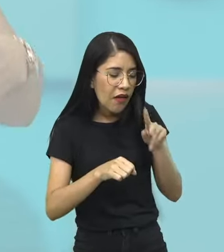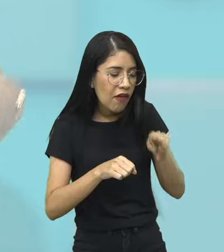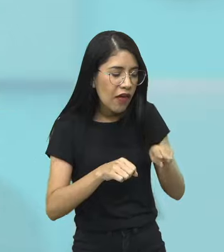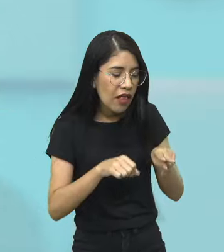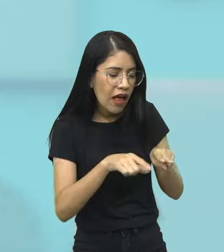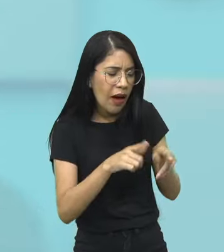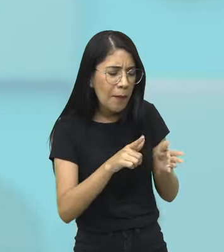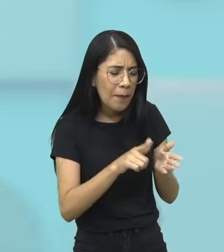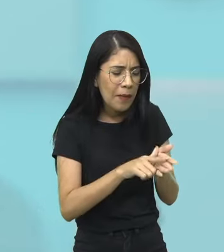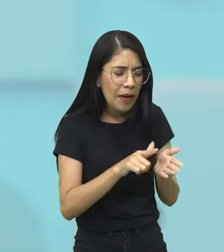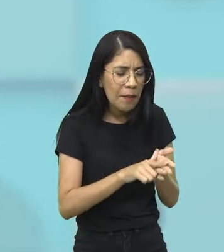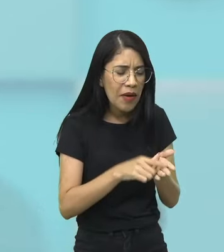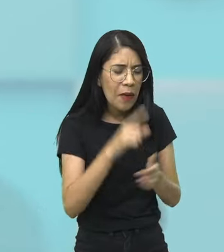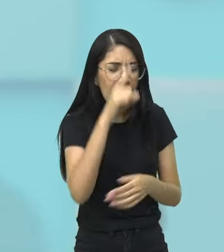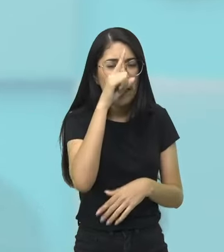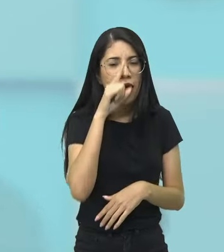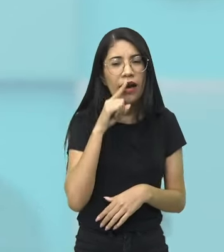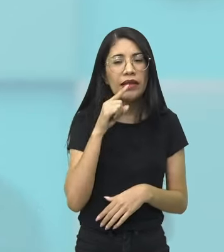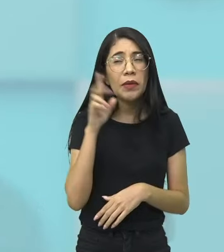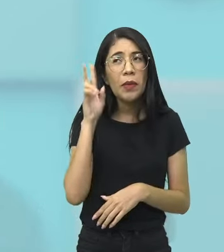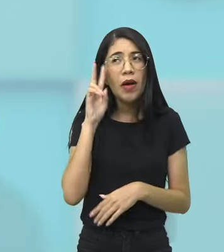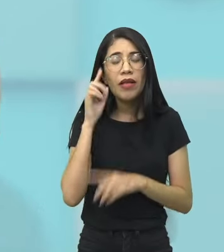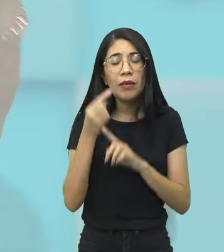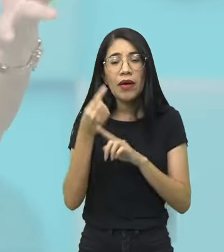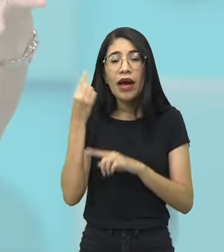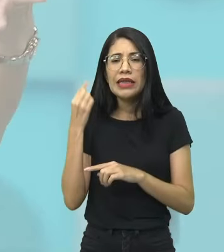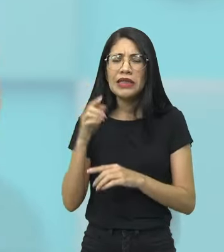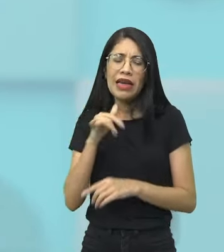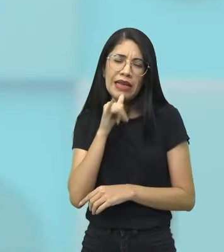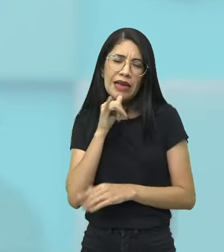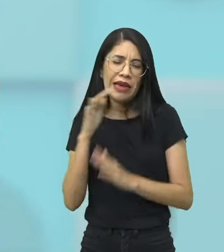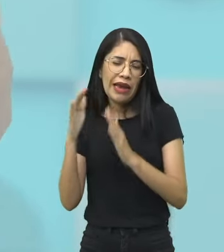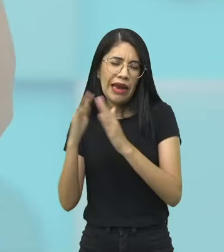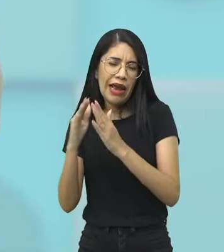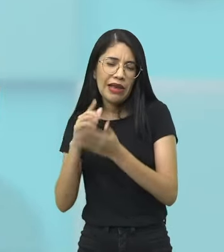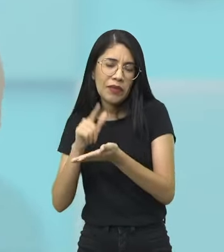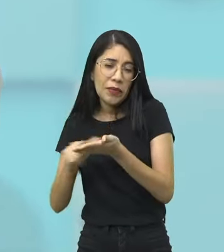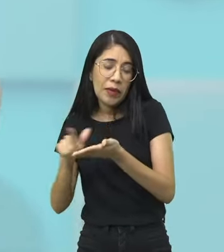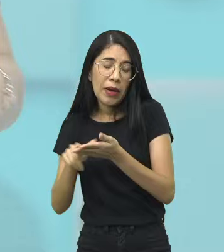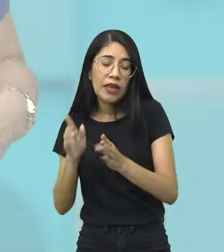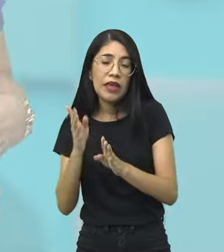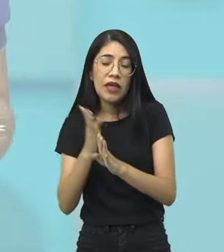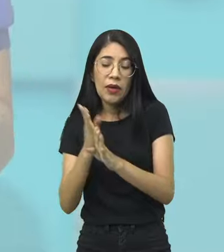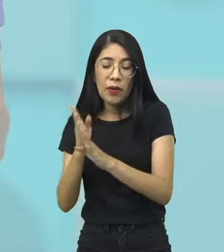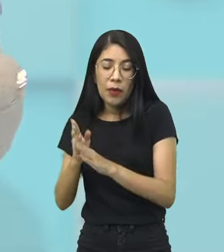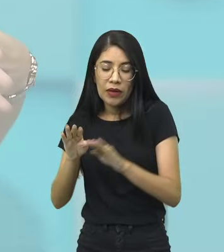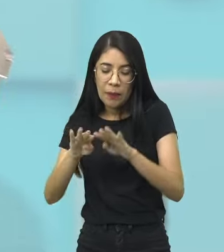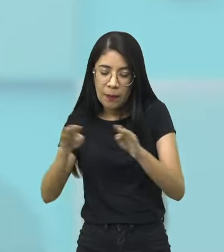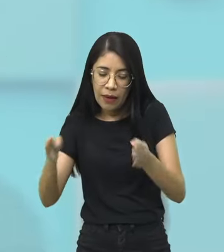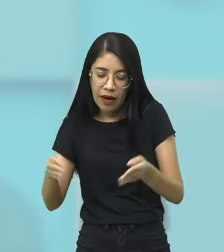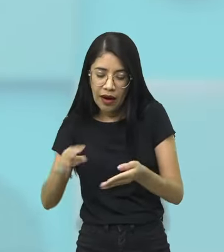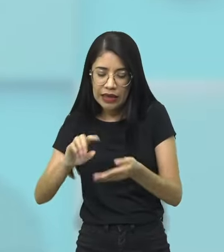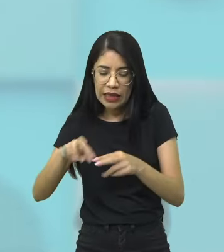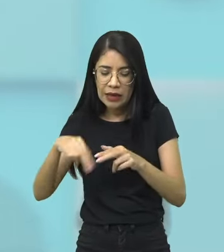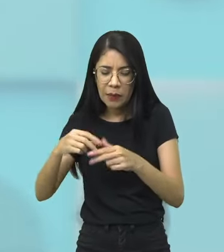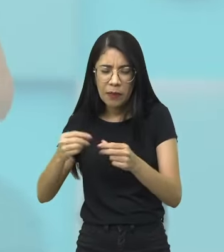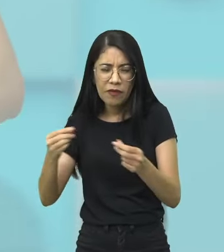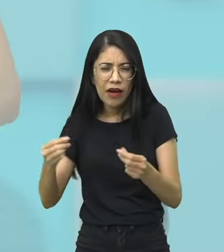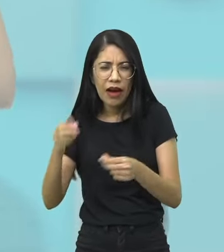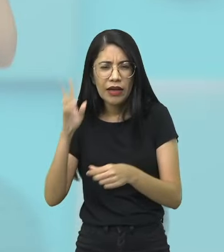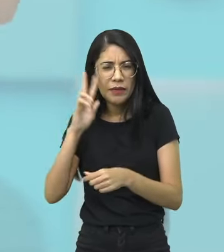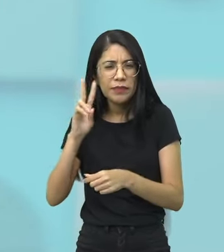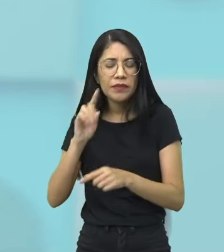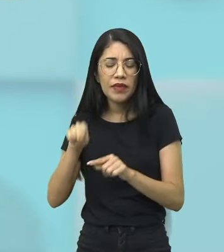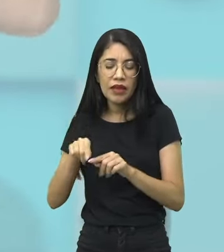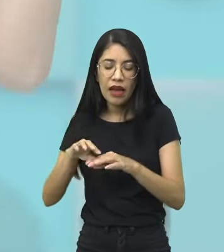papéis amarelados. Eu me faço muito quando eu vou limpar a minha casa. Quem vai limpar a casa e acha a sua caixinha de recordação? Quando